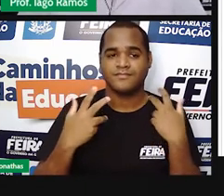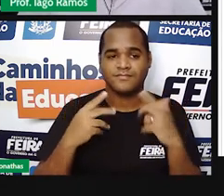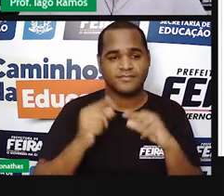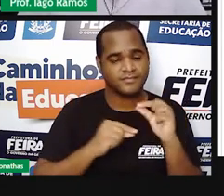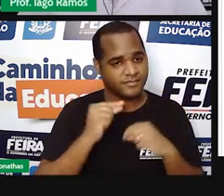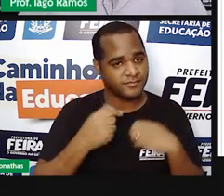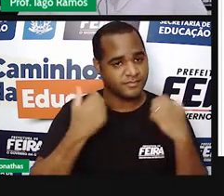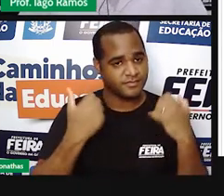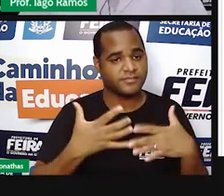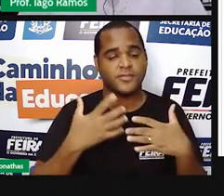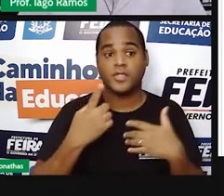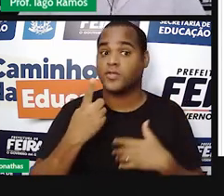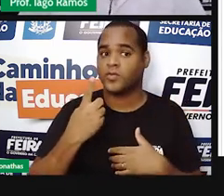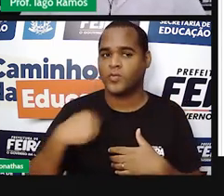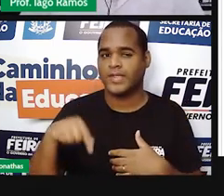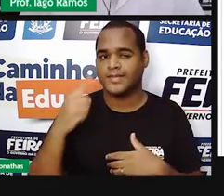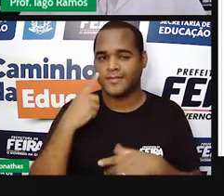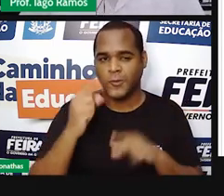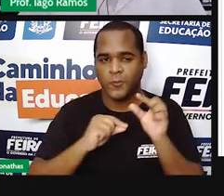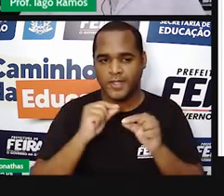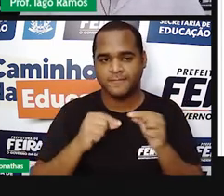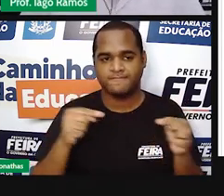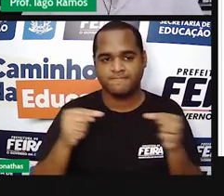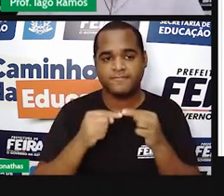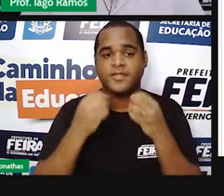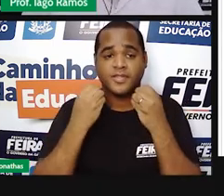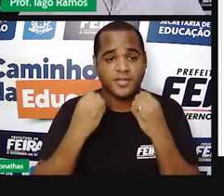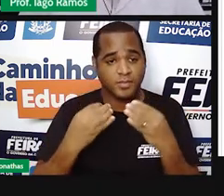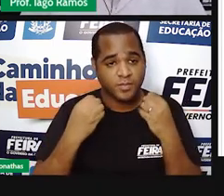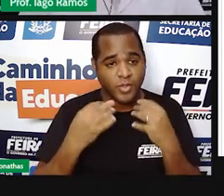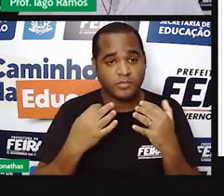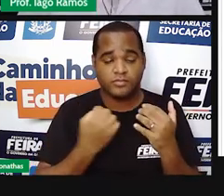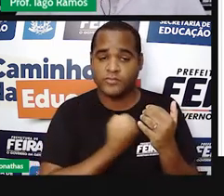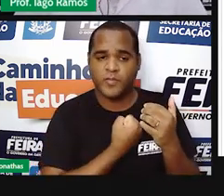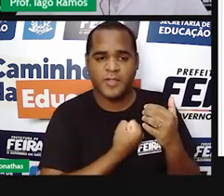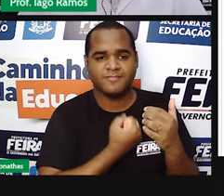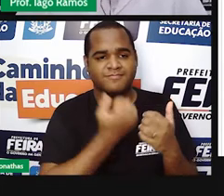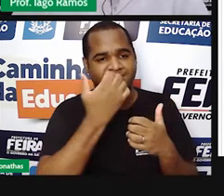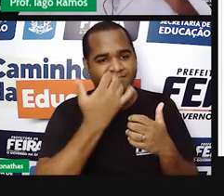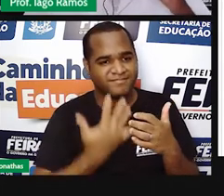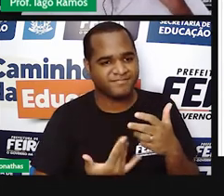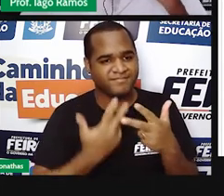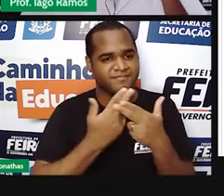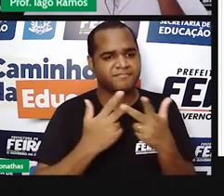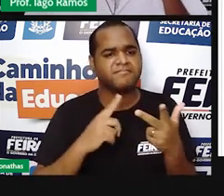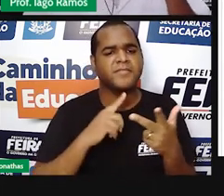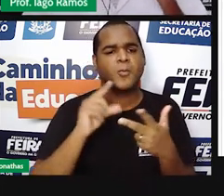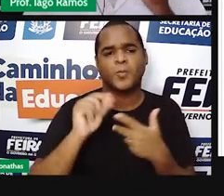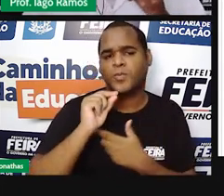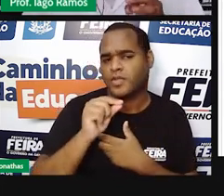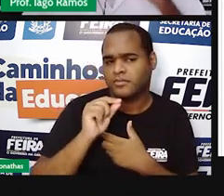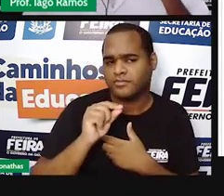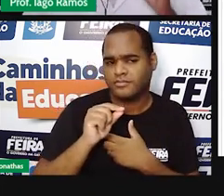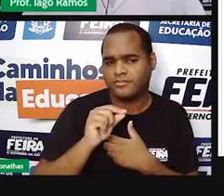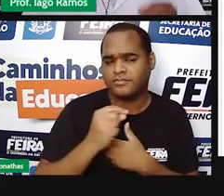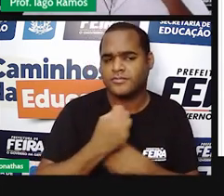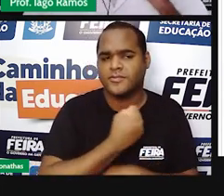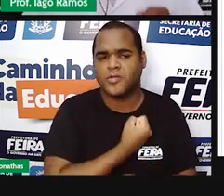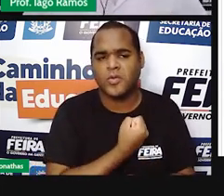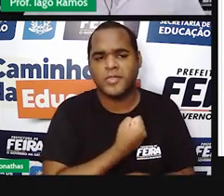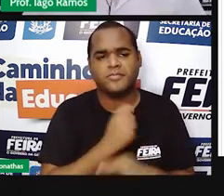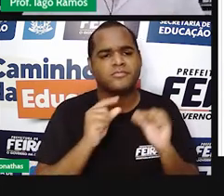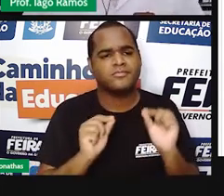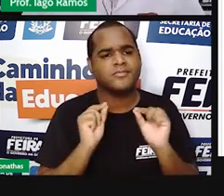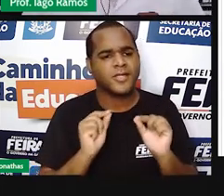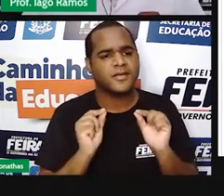que tem uma boa quantidade de números ali. Mas o lance é que tipo de número